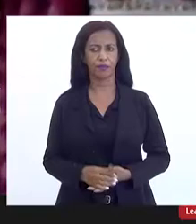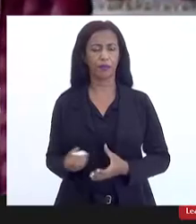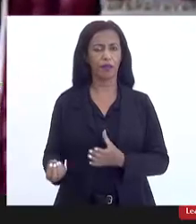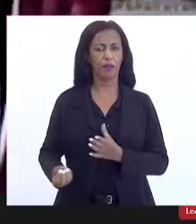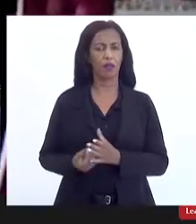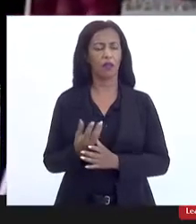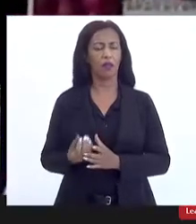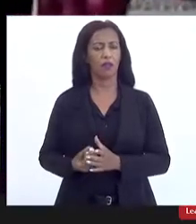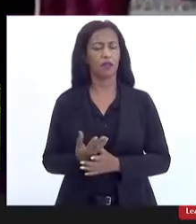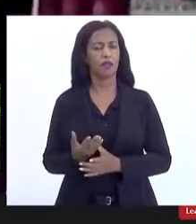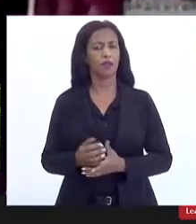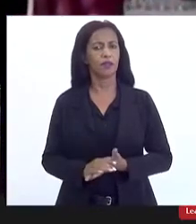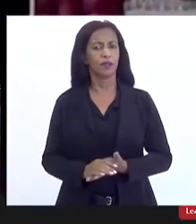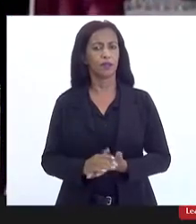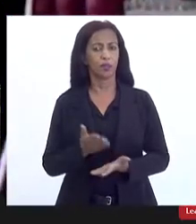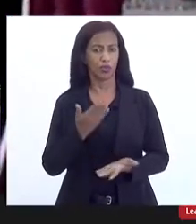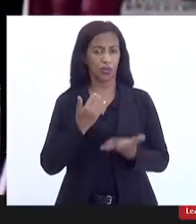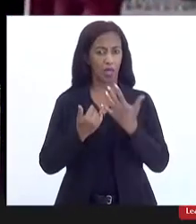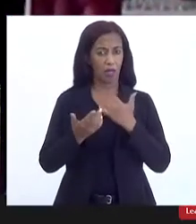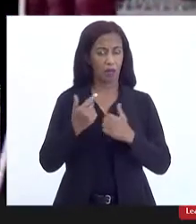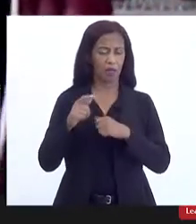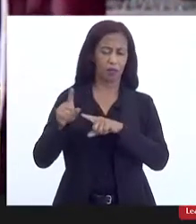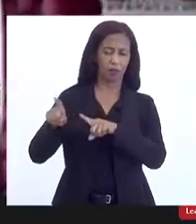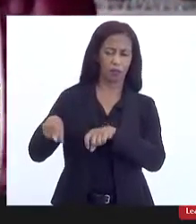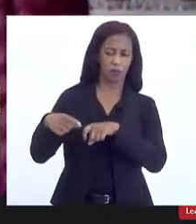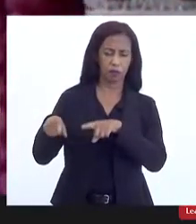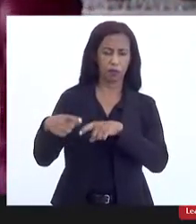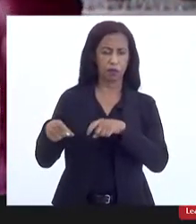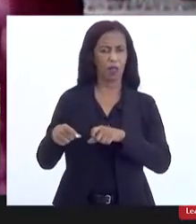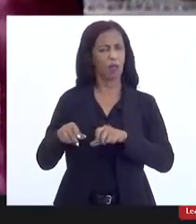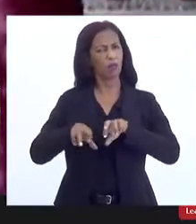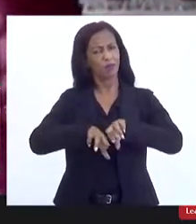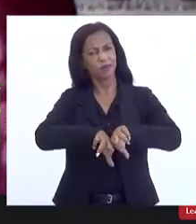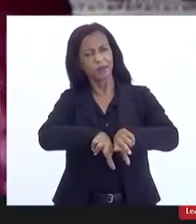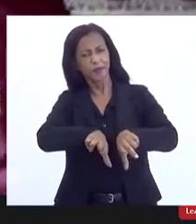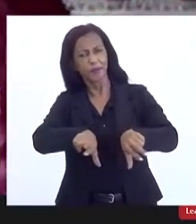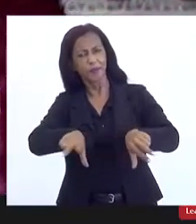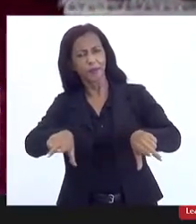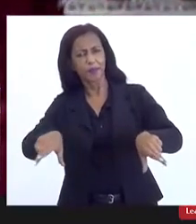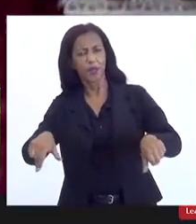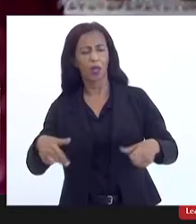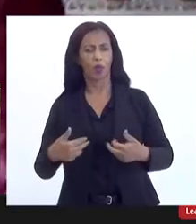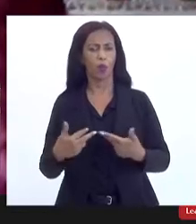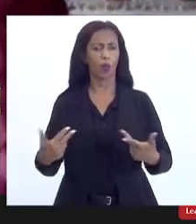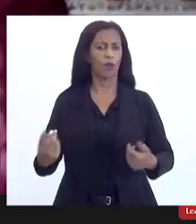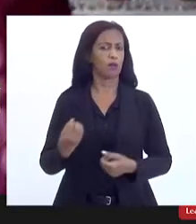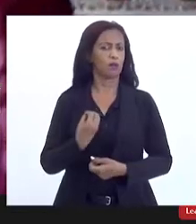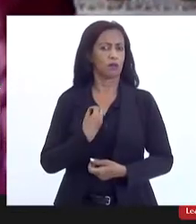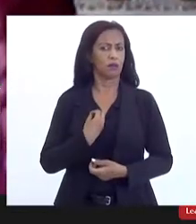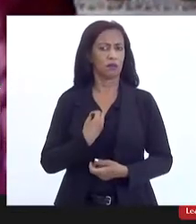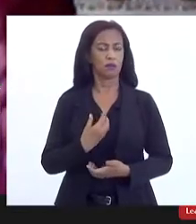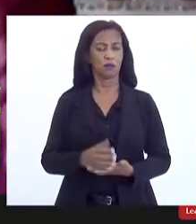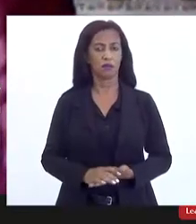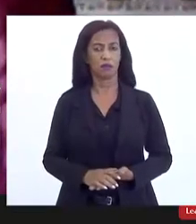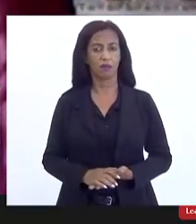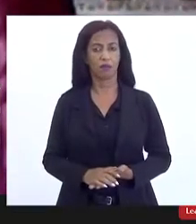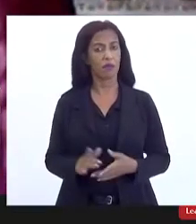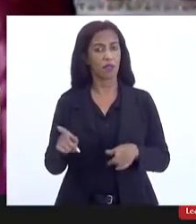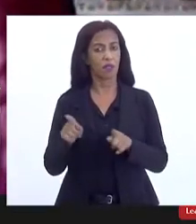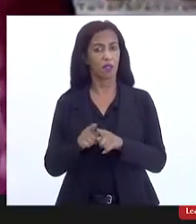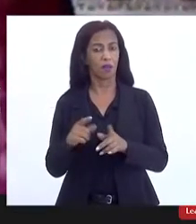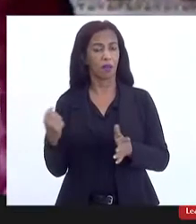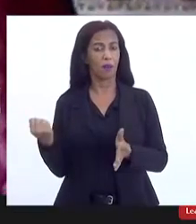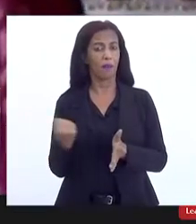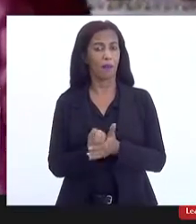de alimentos, para a agricultura, para a agroecologia, para a qualidade de vida e, sobretudo, o